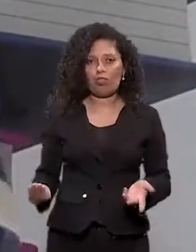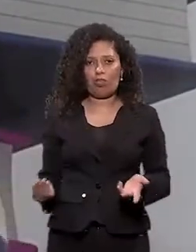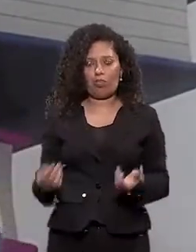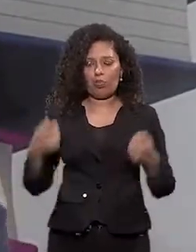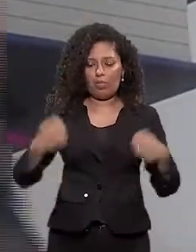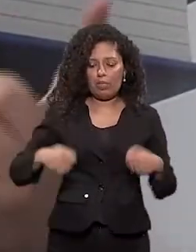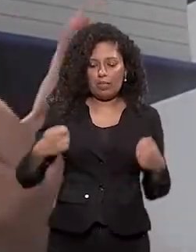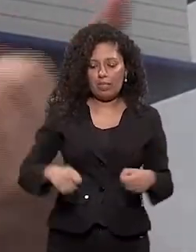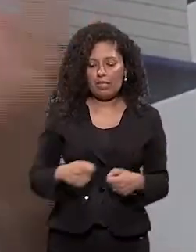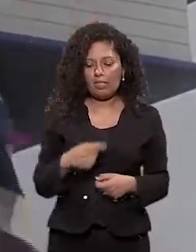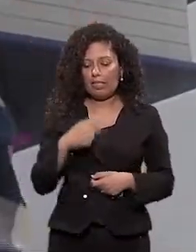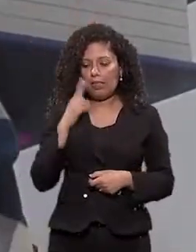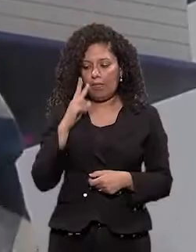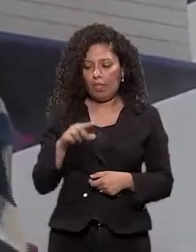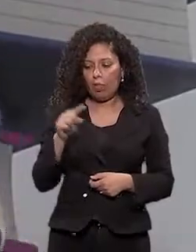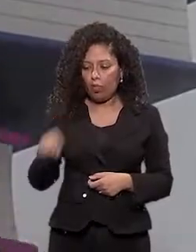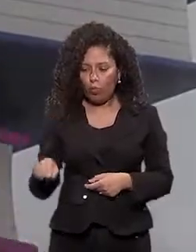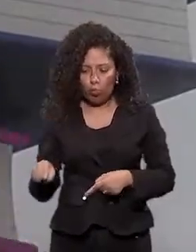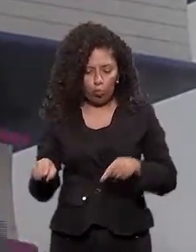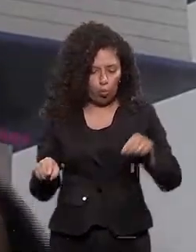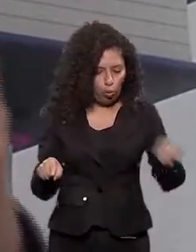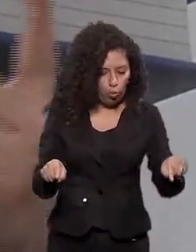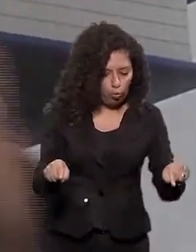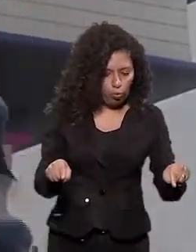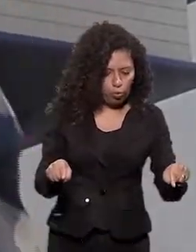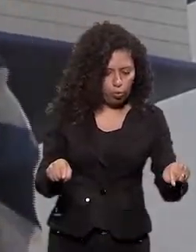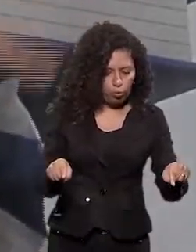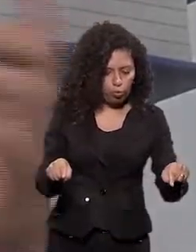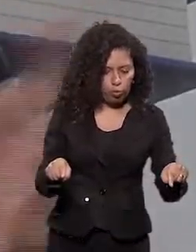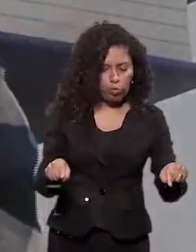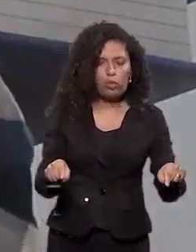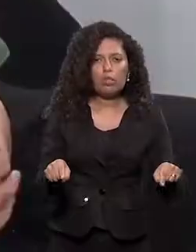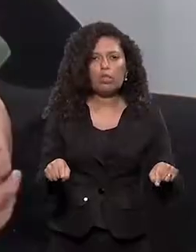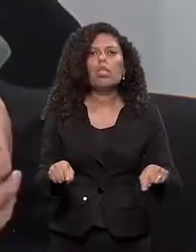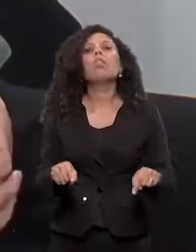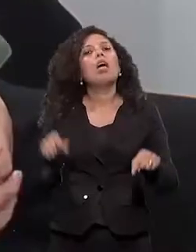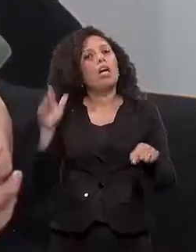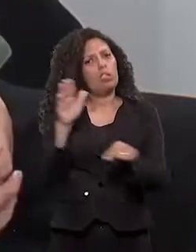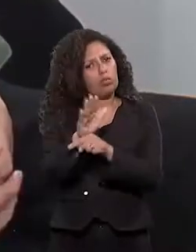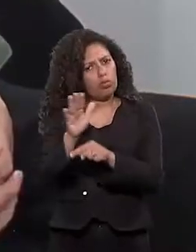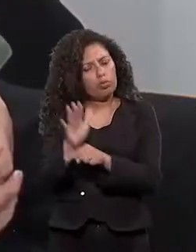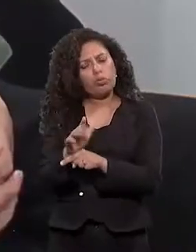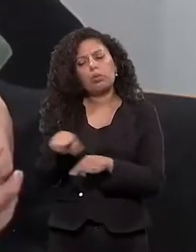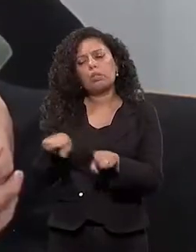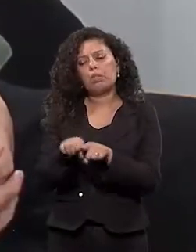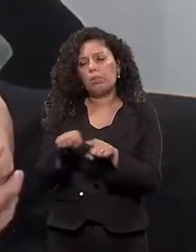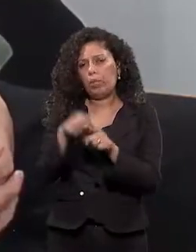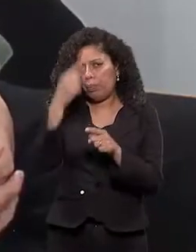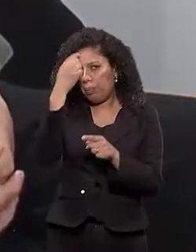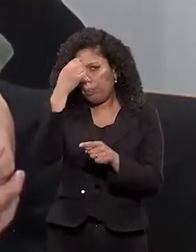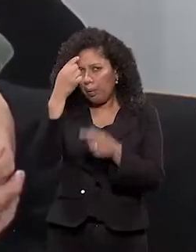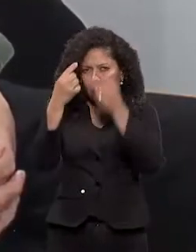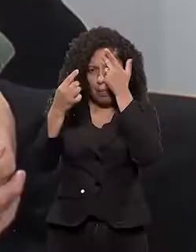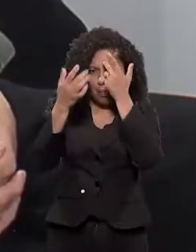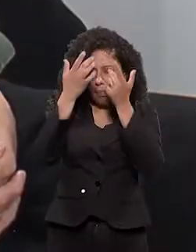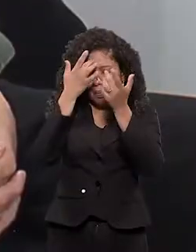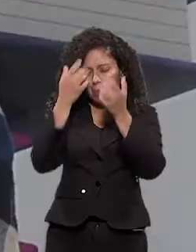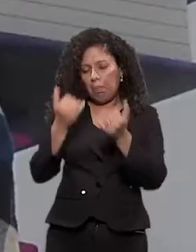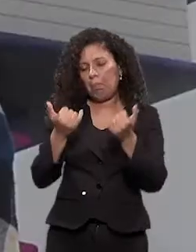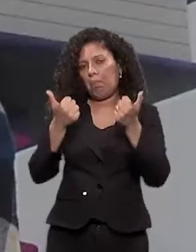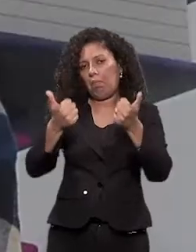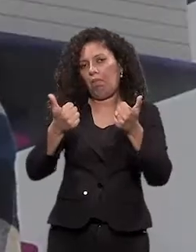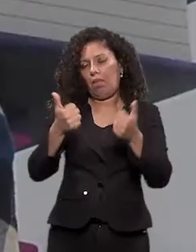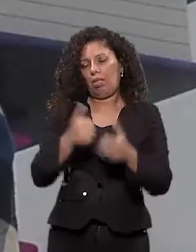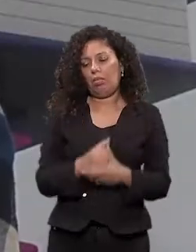entender que eu tenho que tocar no um, tocar no dois. Vou tocar depois daquele instrumento. Tudo isso vai desenvolvendo o cérebro de um jeito muito interessante,